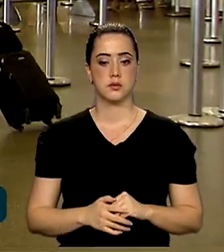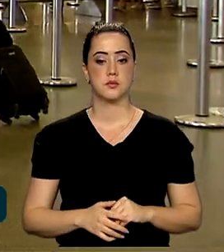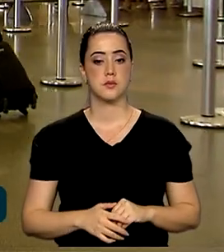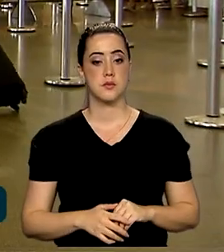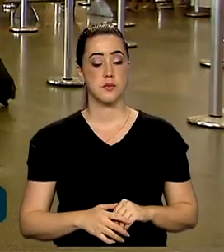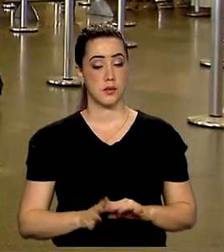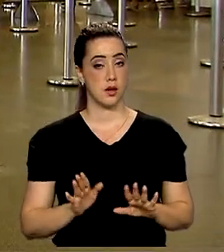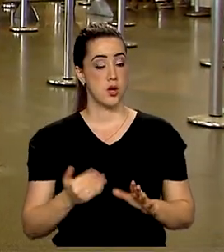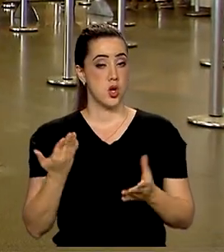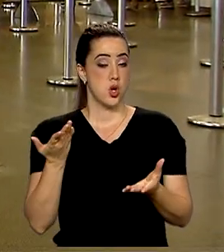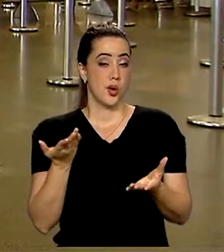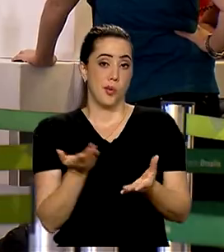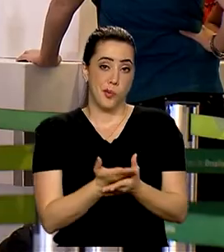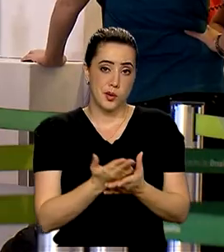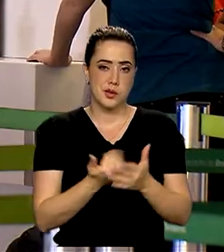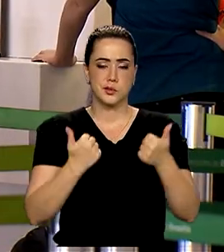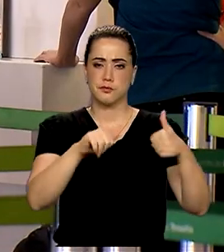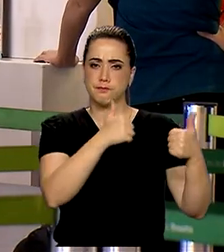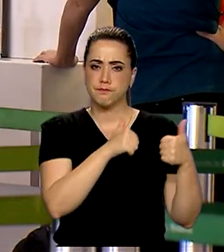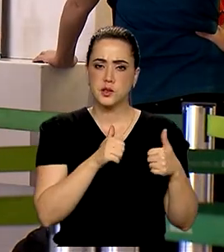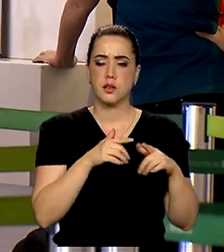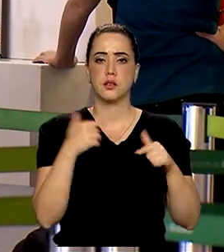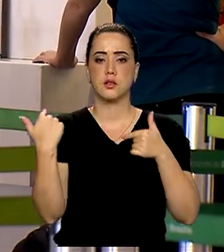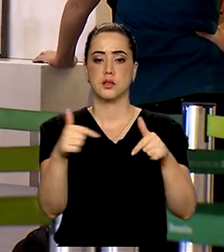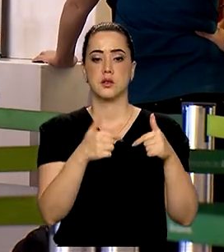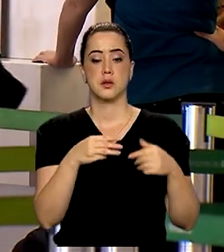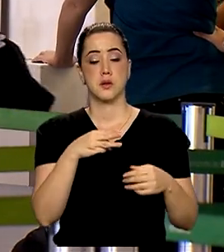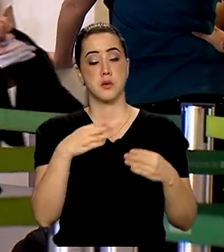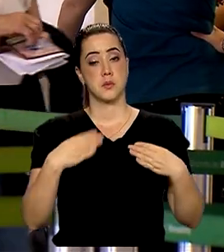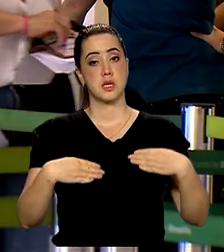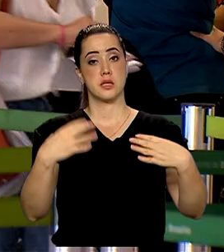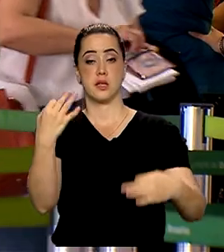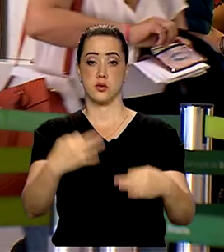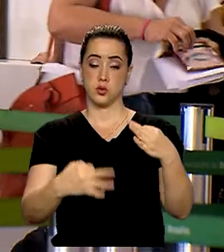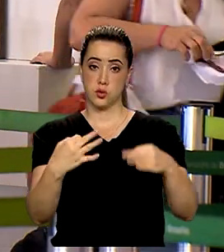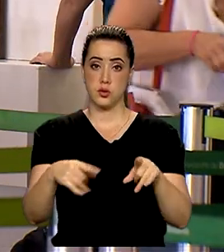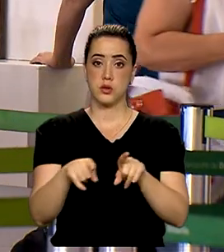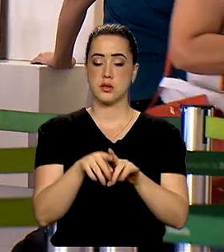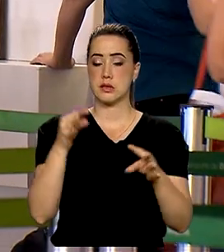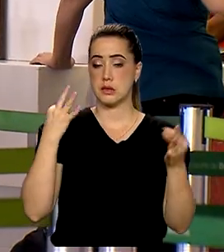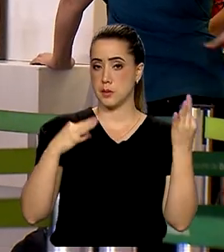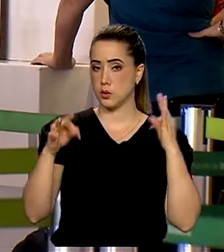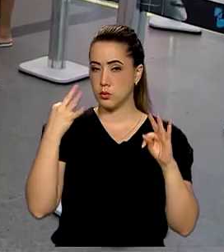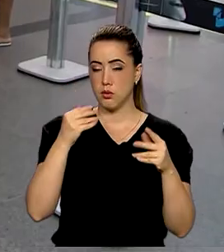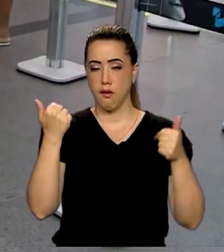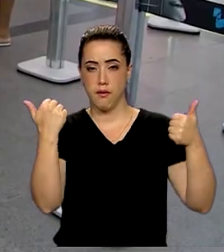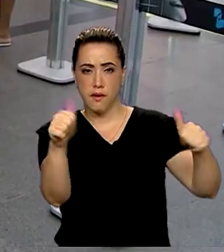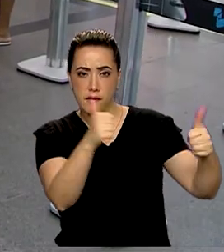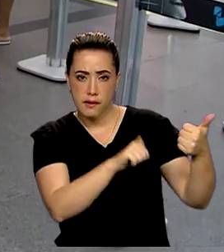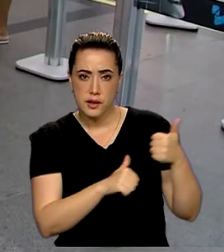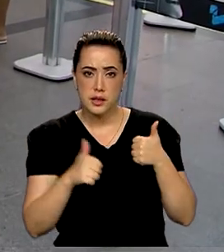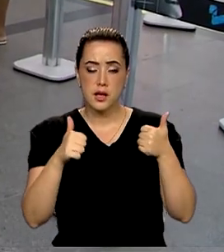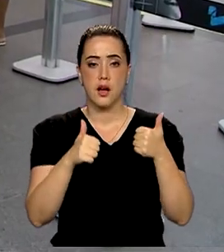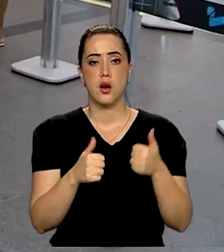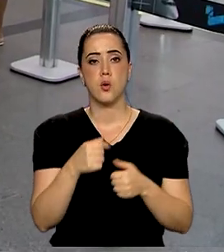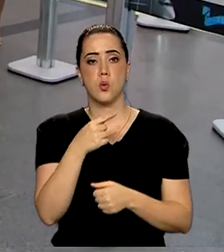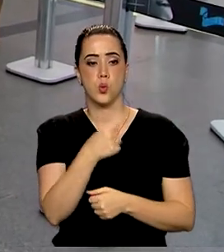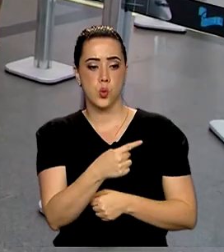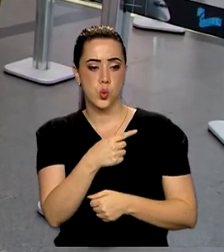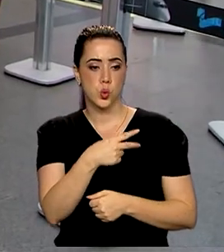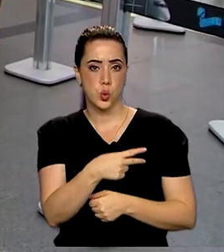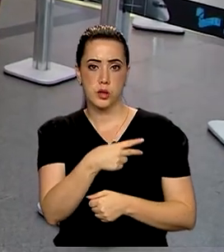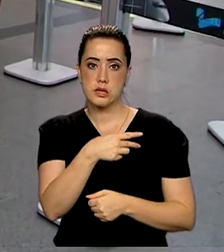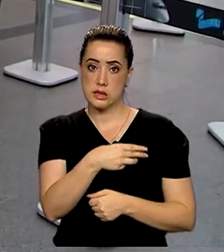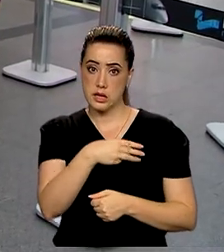processo para apurar a situação, os Ministérios da Justiça e do Turismo vão monitorar a 123 Milhas para